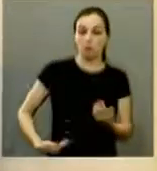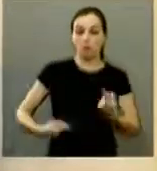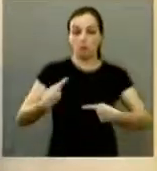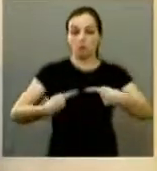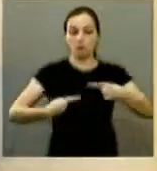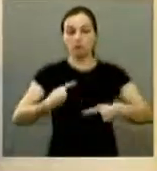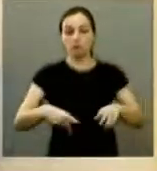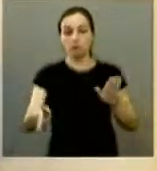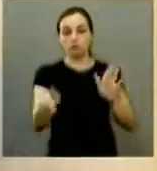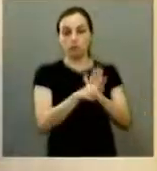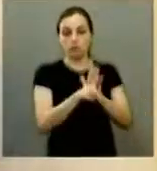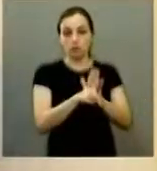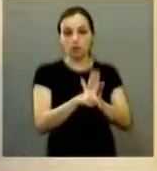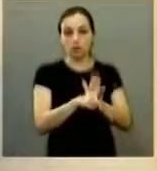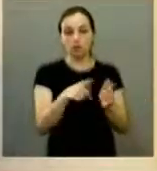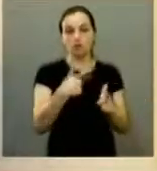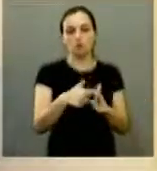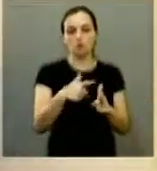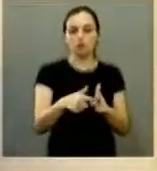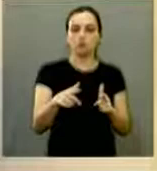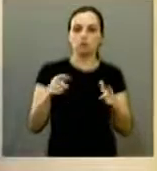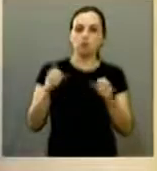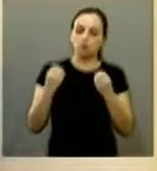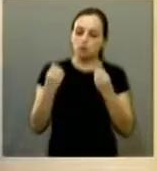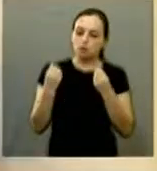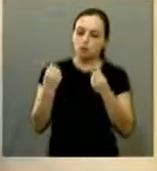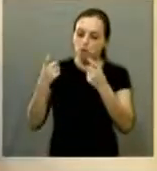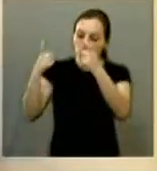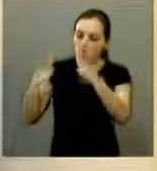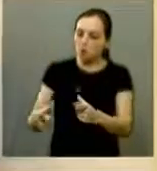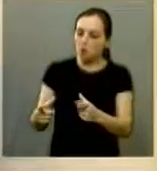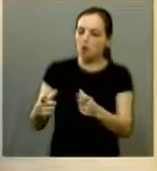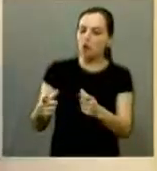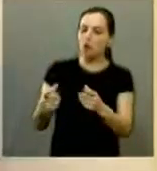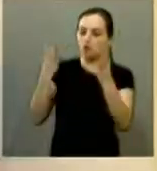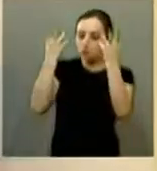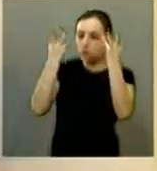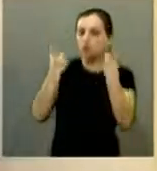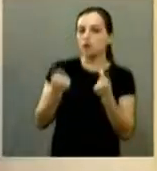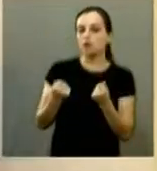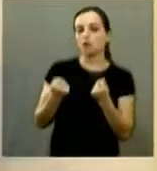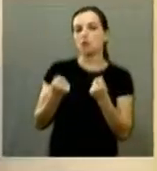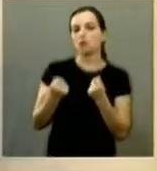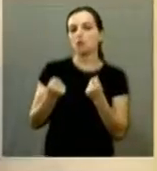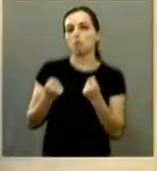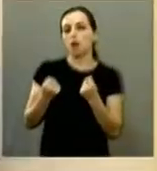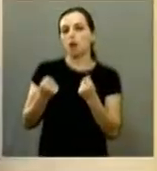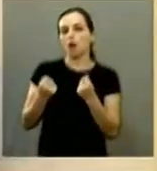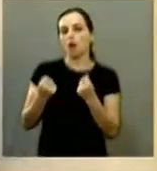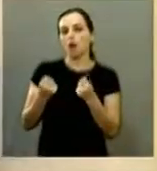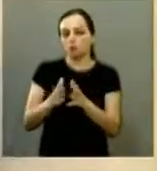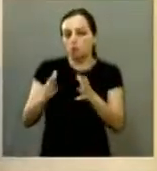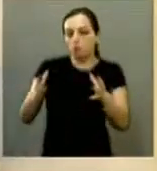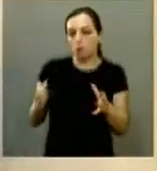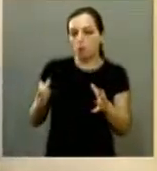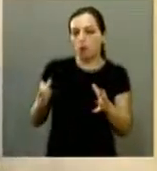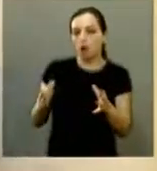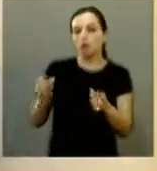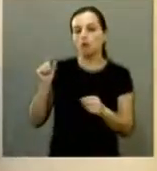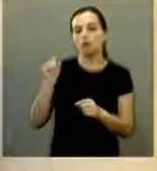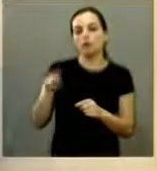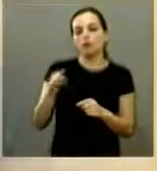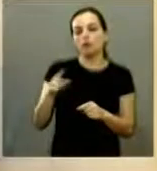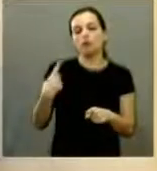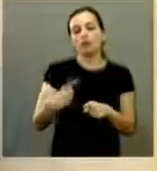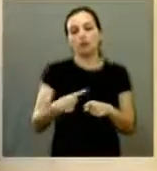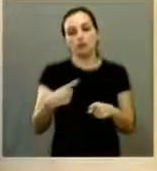a lei que trata sobre o destino dos animais de grande porte e também uma discussão sobre mecanismos mais